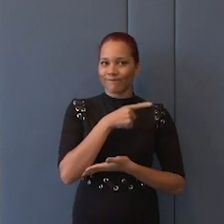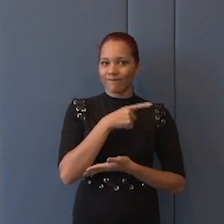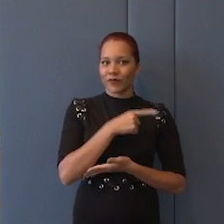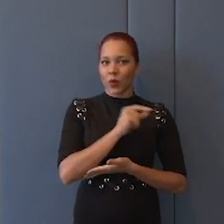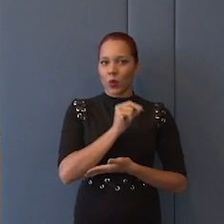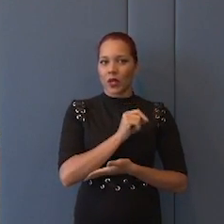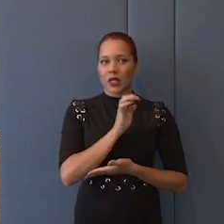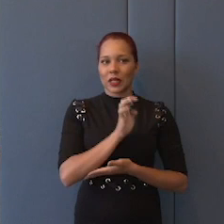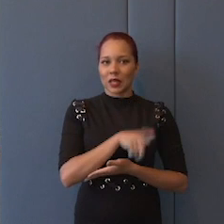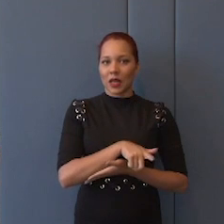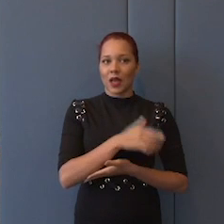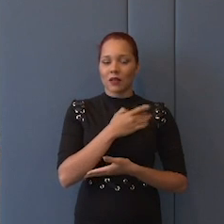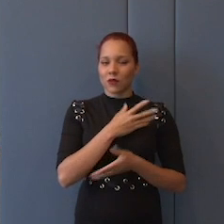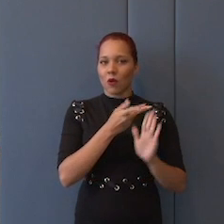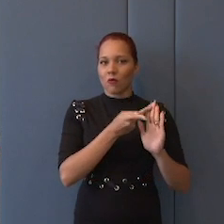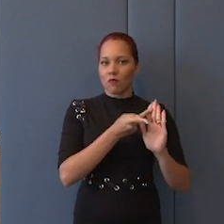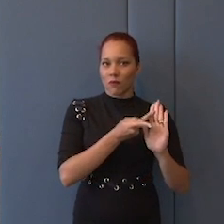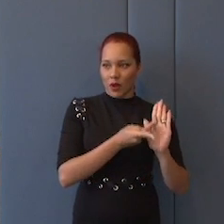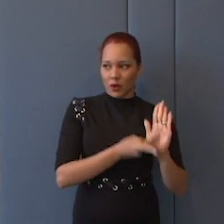um parâmetro,